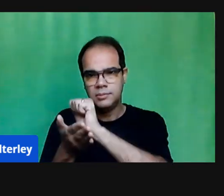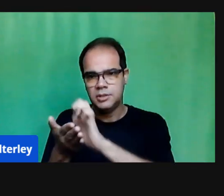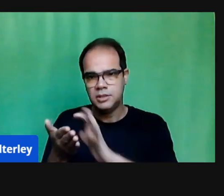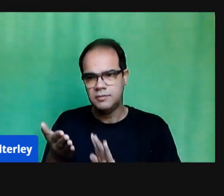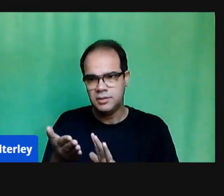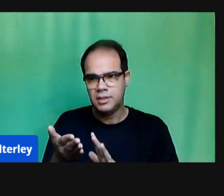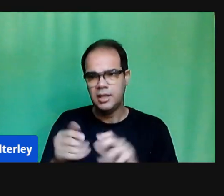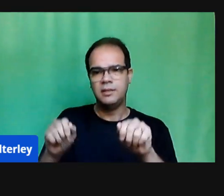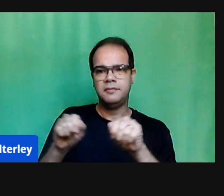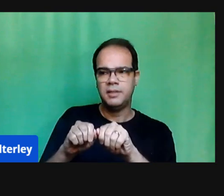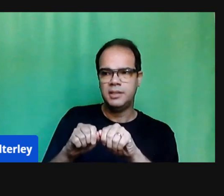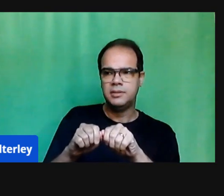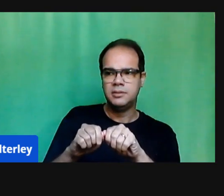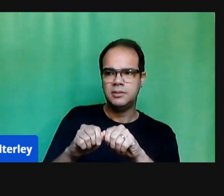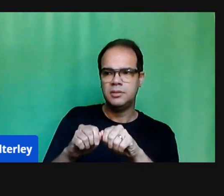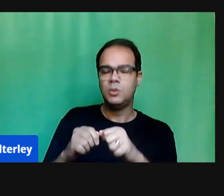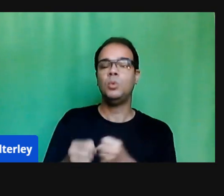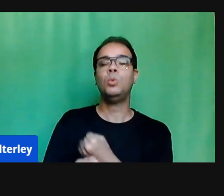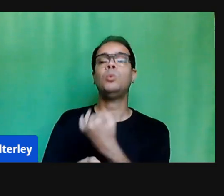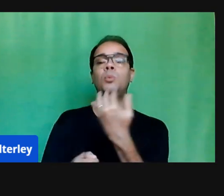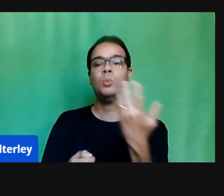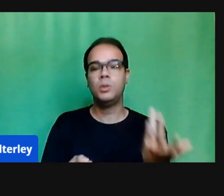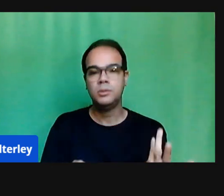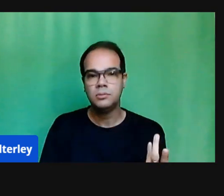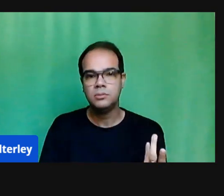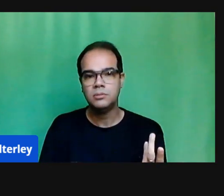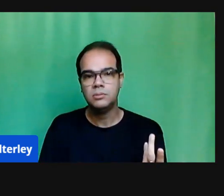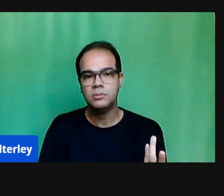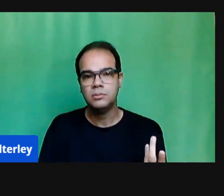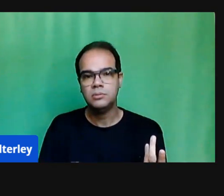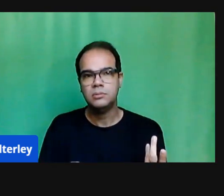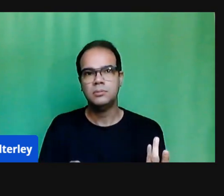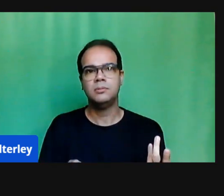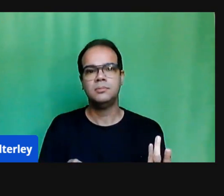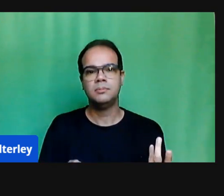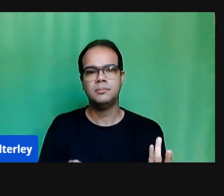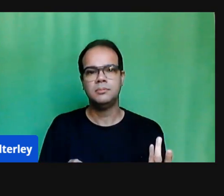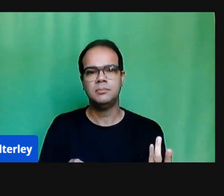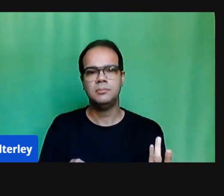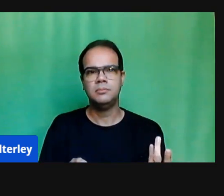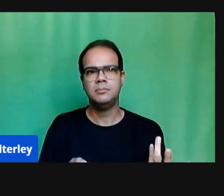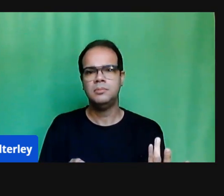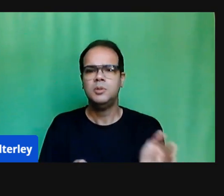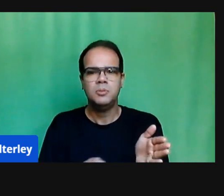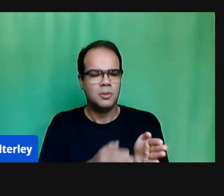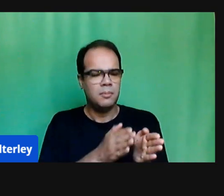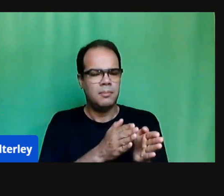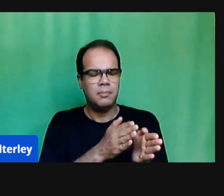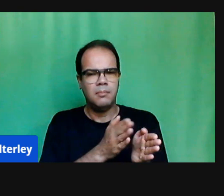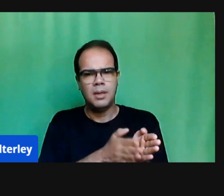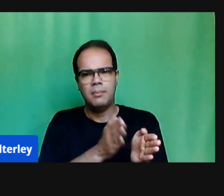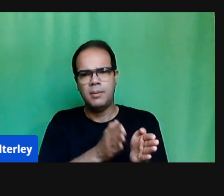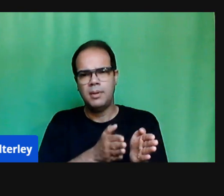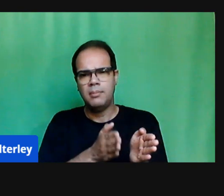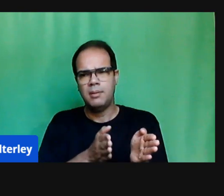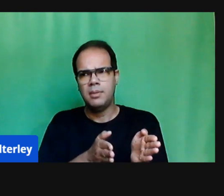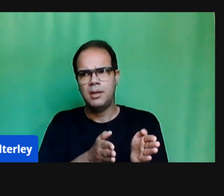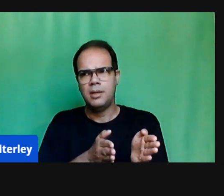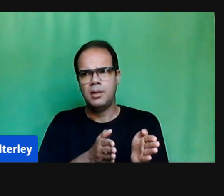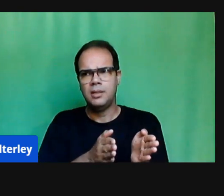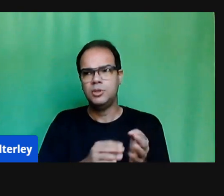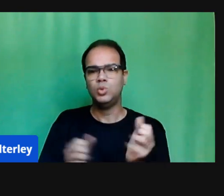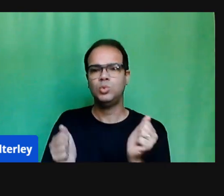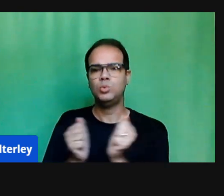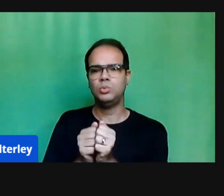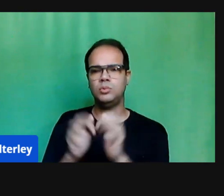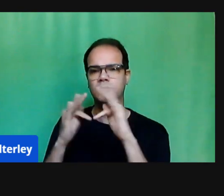elaborar, a quantidade de atividades elaborar, qual período que esse material permaneceria com as